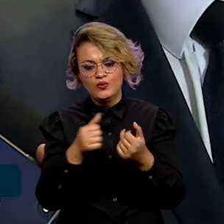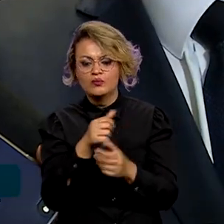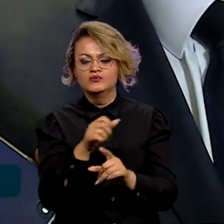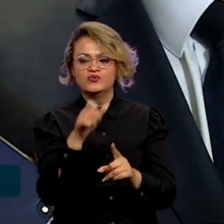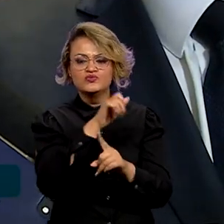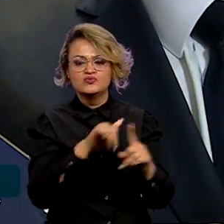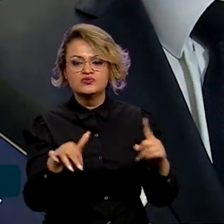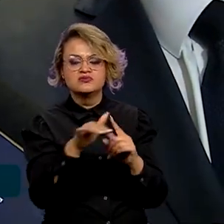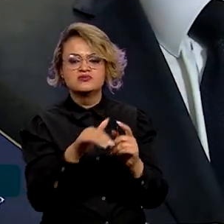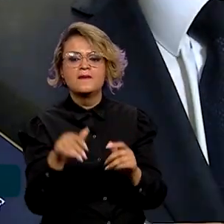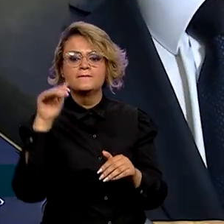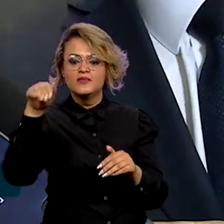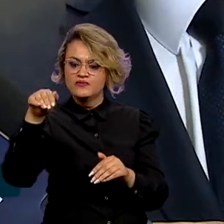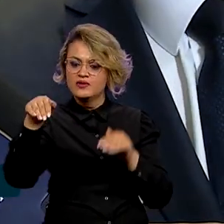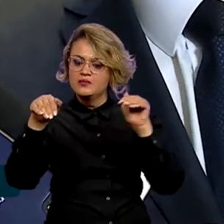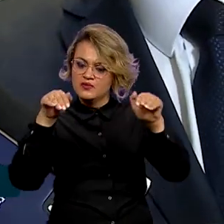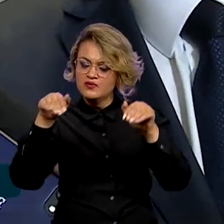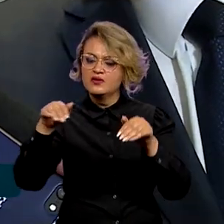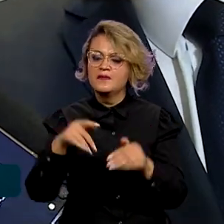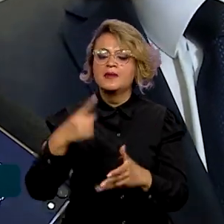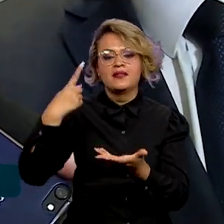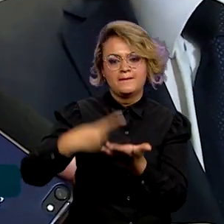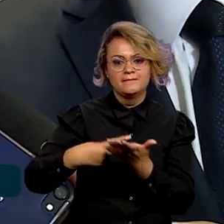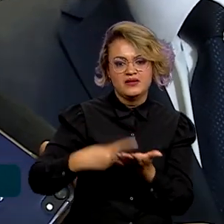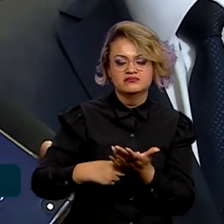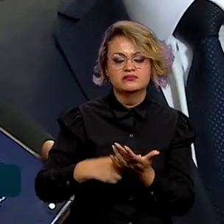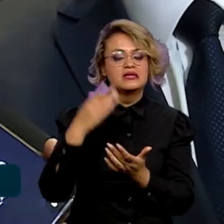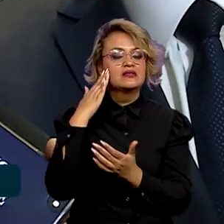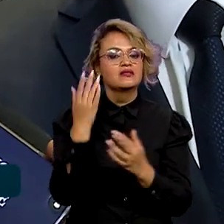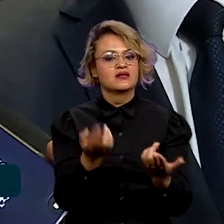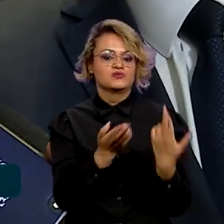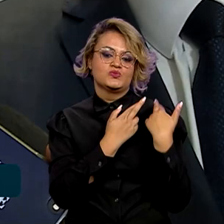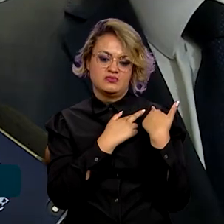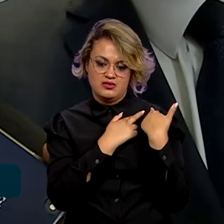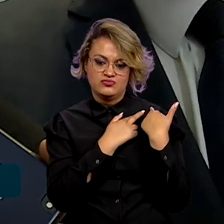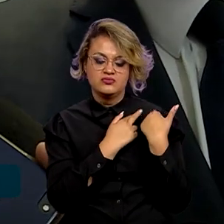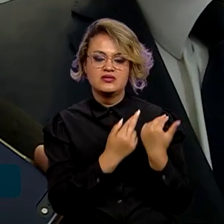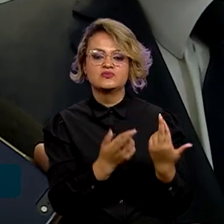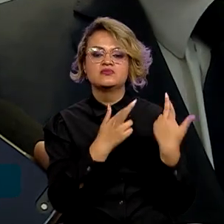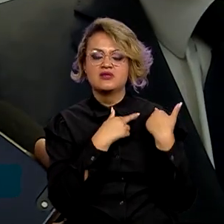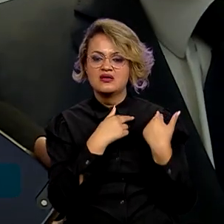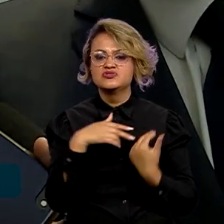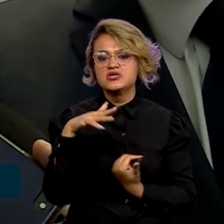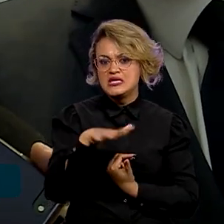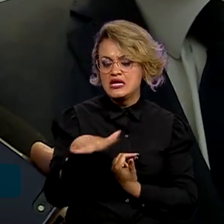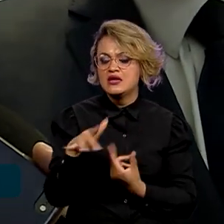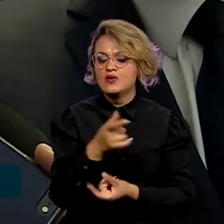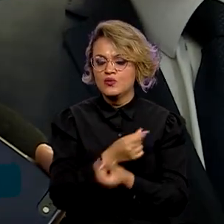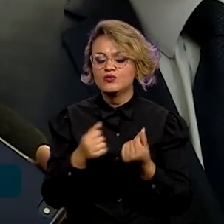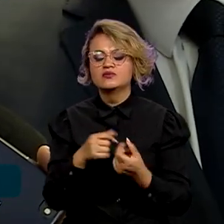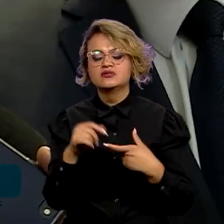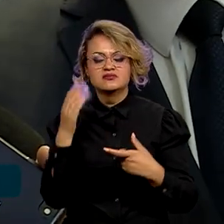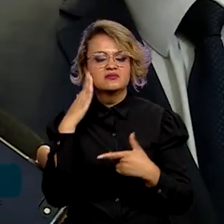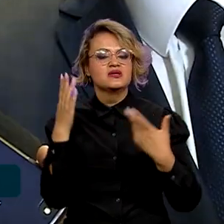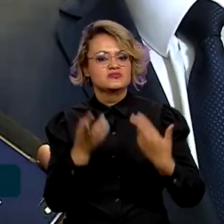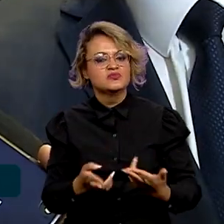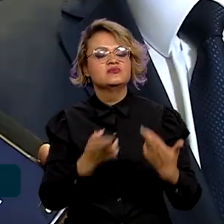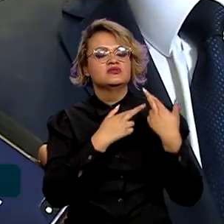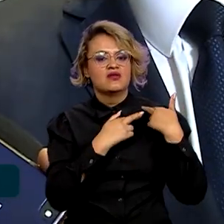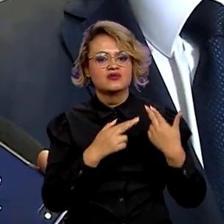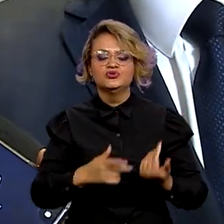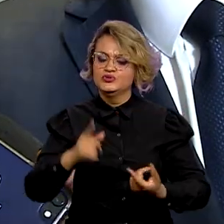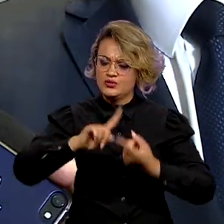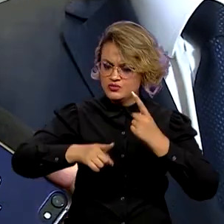sociais para fazer pactuação de responsabilidade, onde os setores econômicos assumem a responsabilidade de